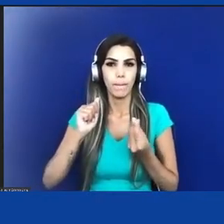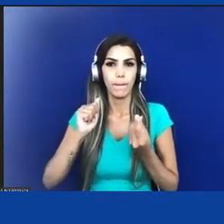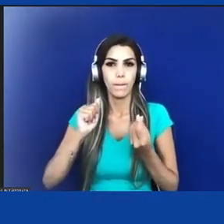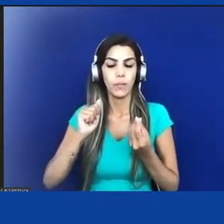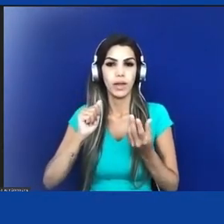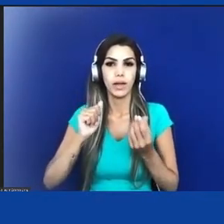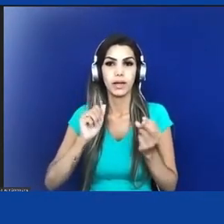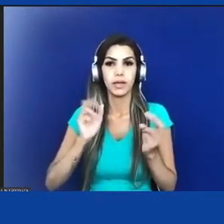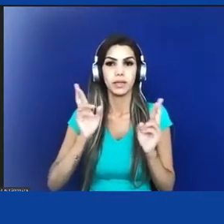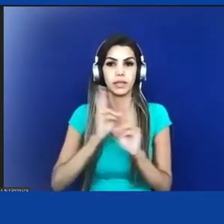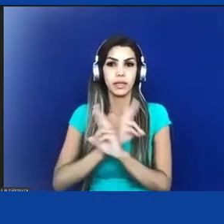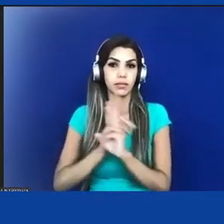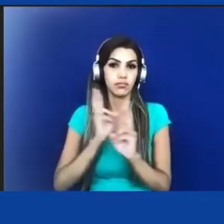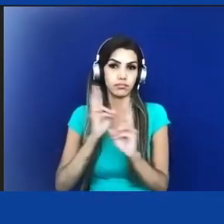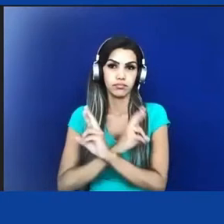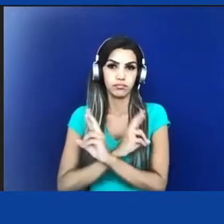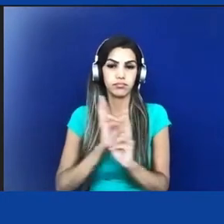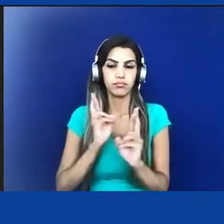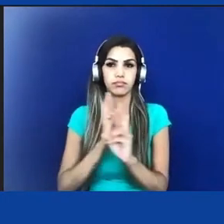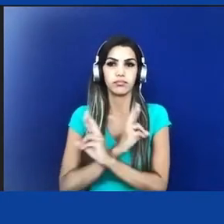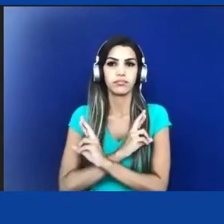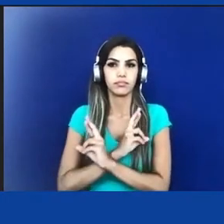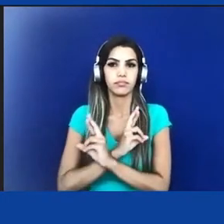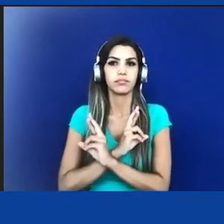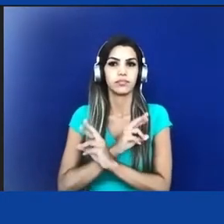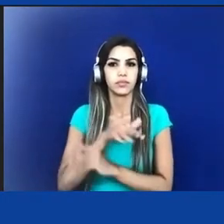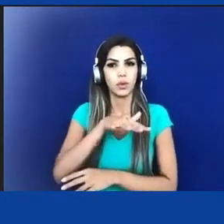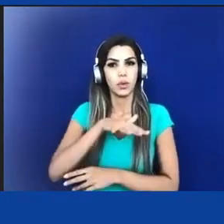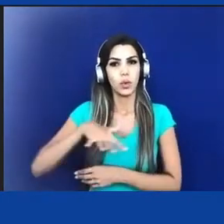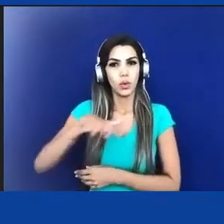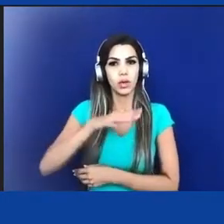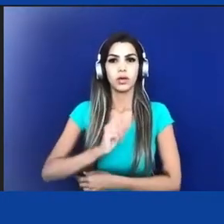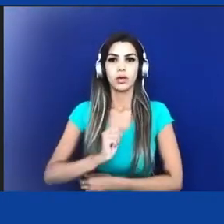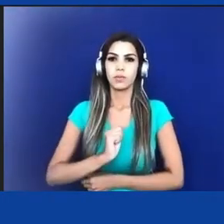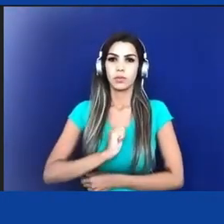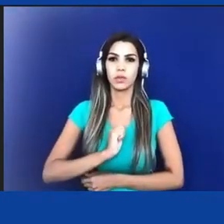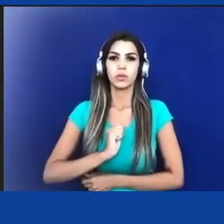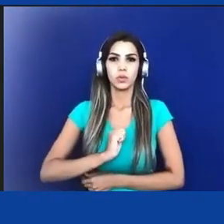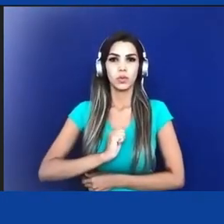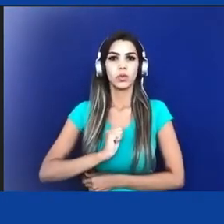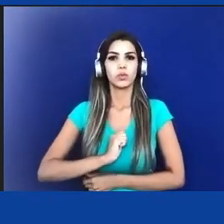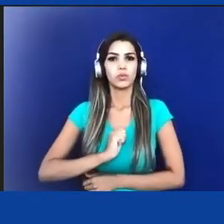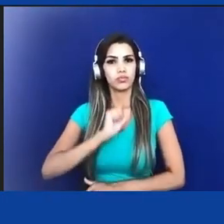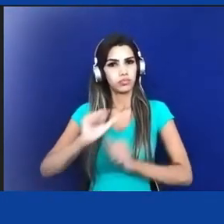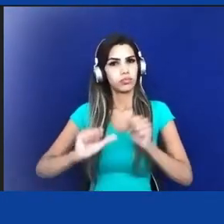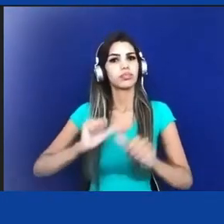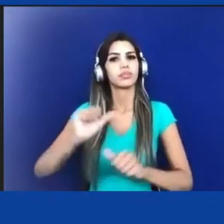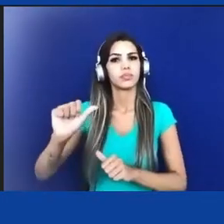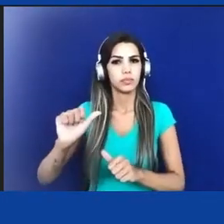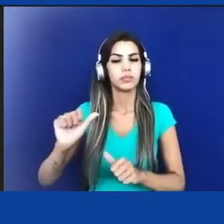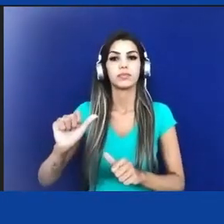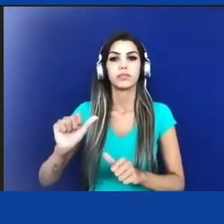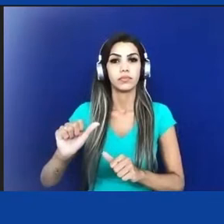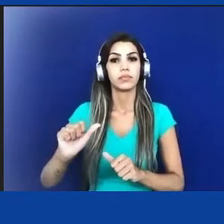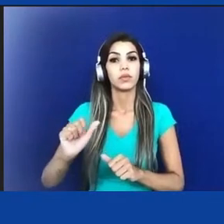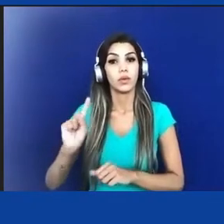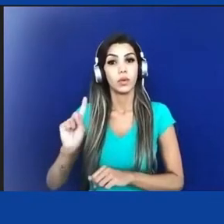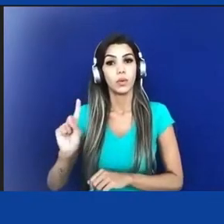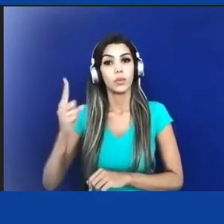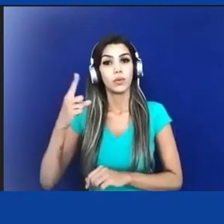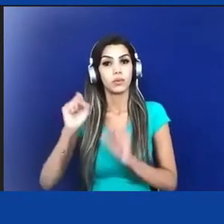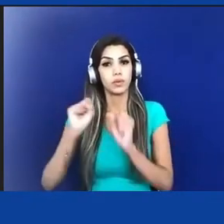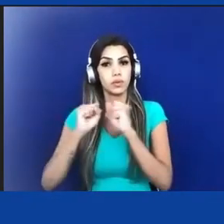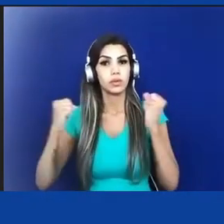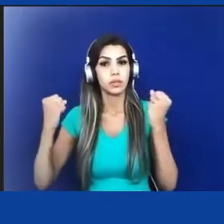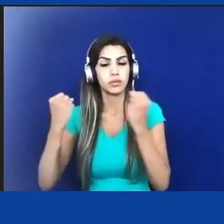o campo da antropologia mudou muito. Como disse no primeiro seminário o Alfredo Wagner,